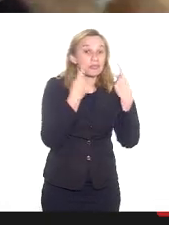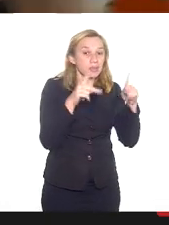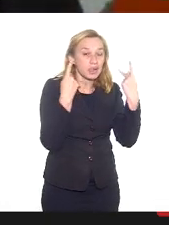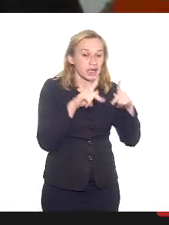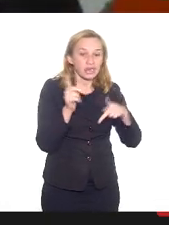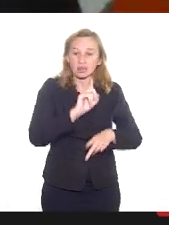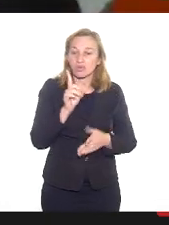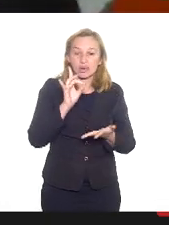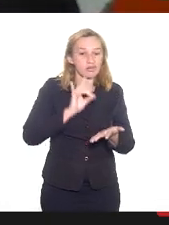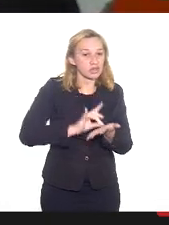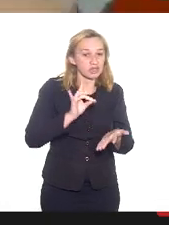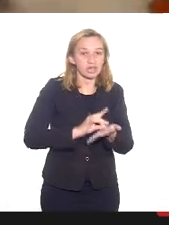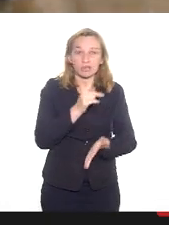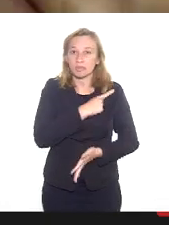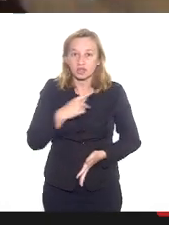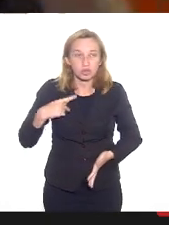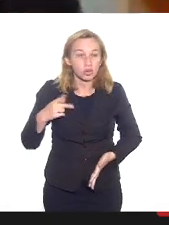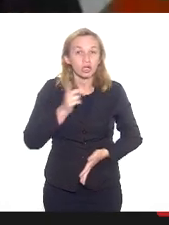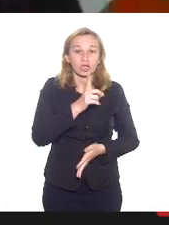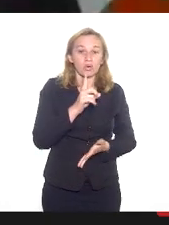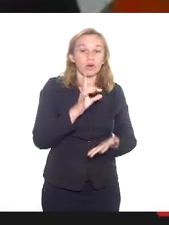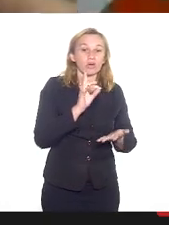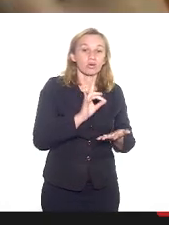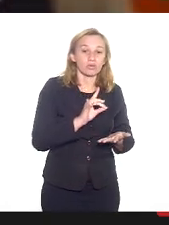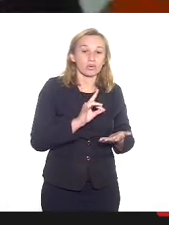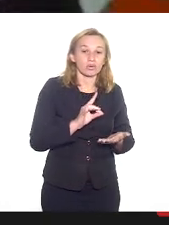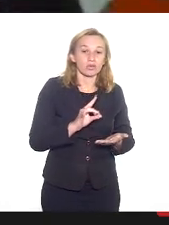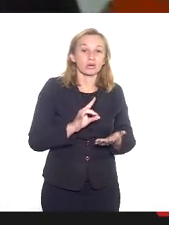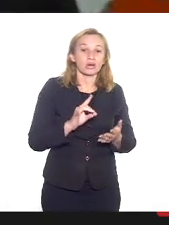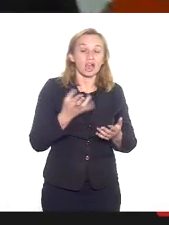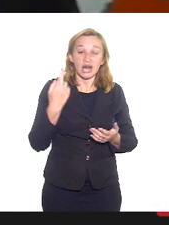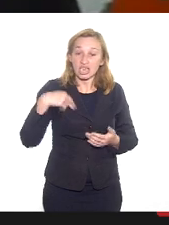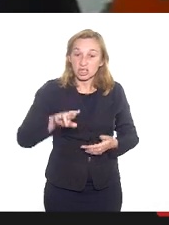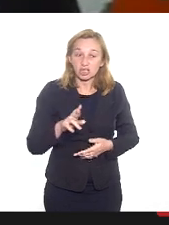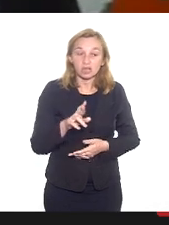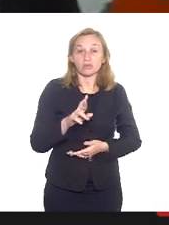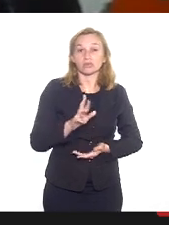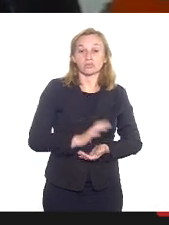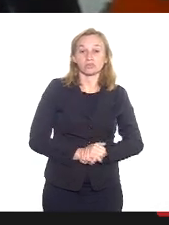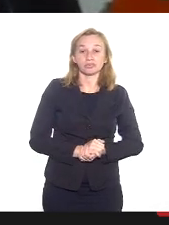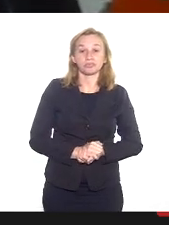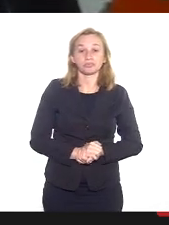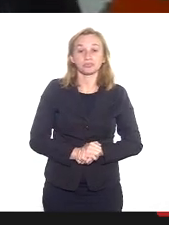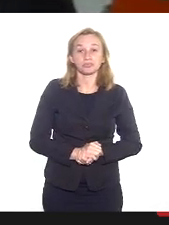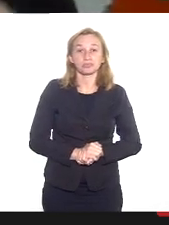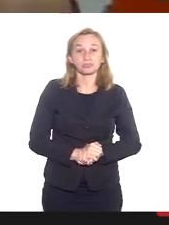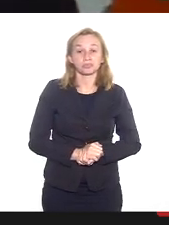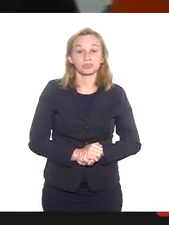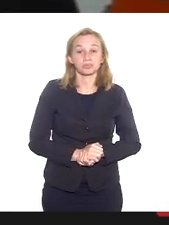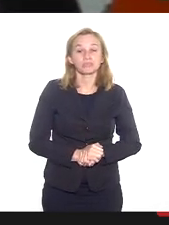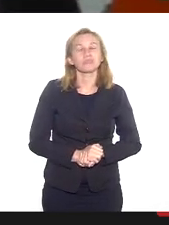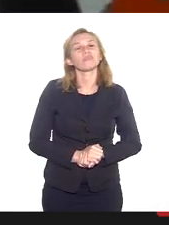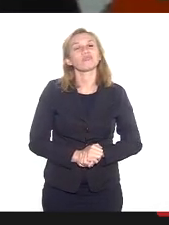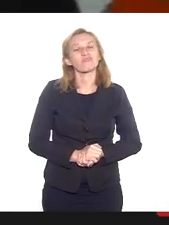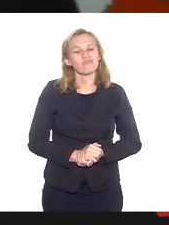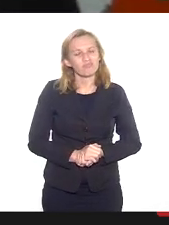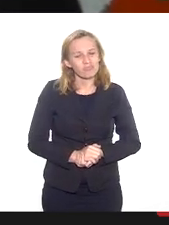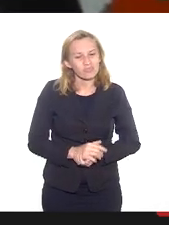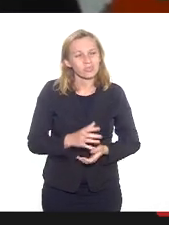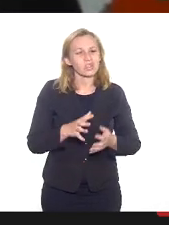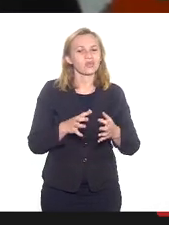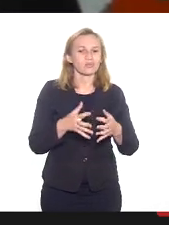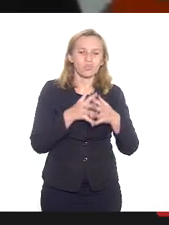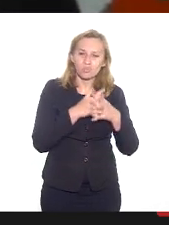são os verdadeiros pastores, não é a religião em si. Então, está havendo uma